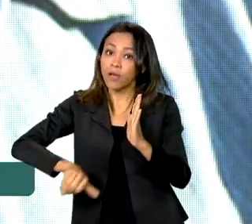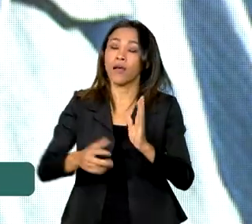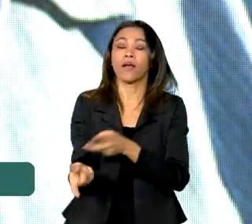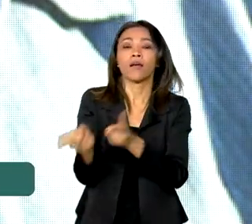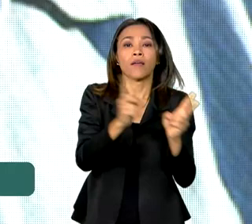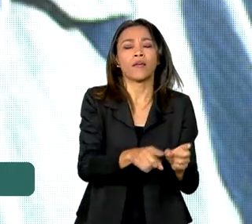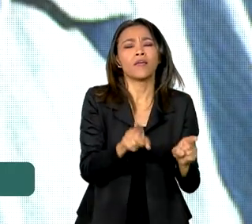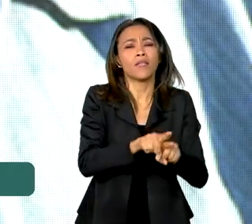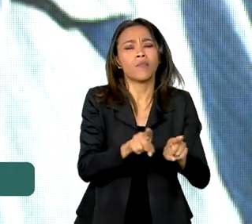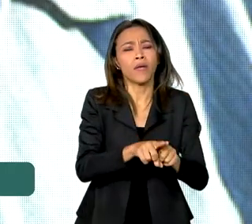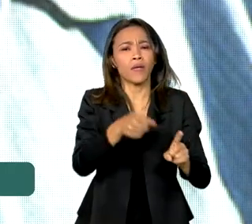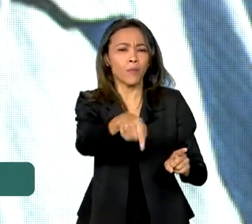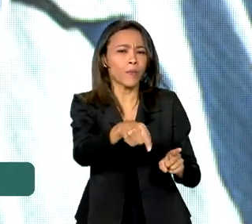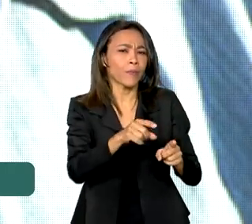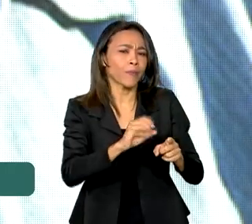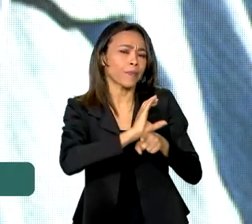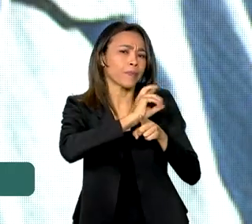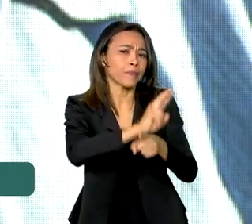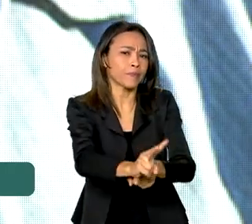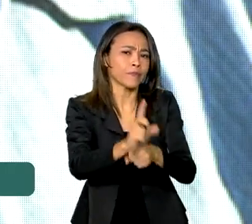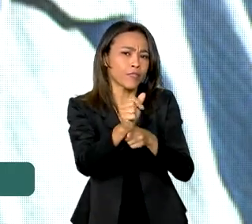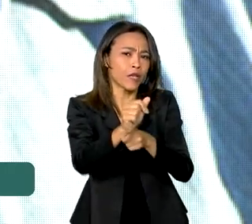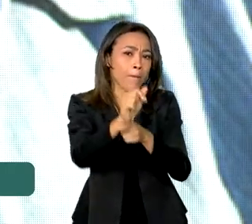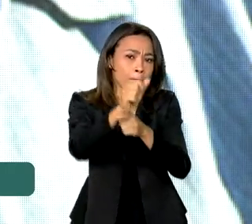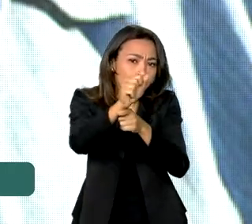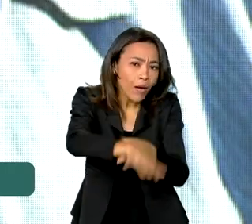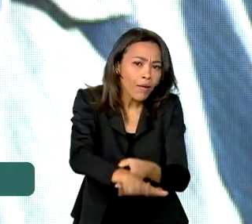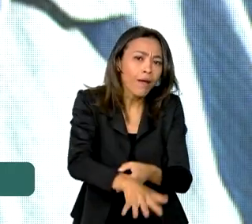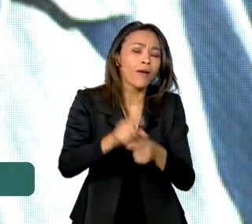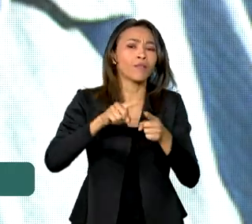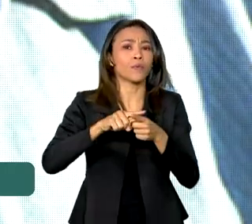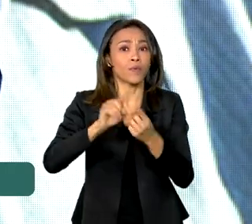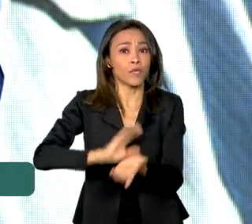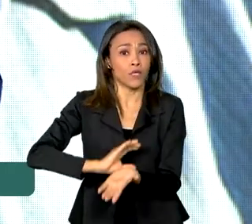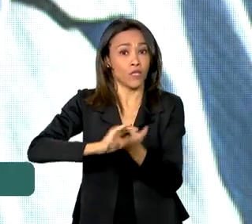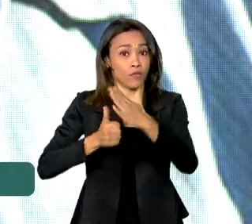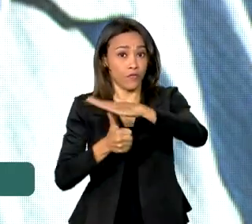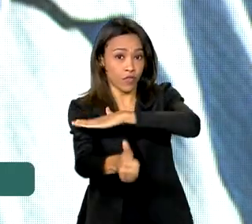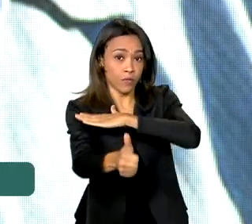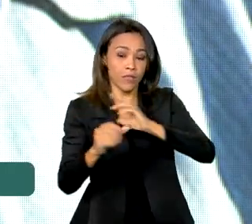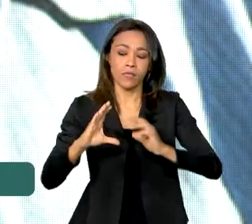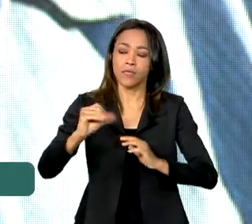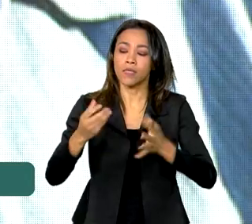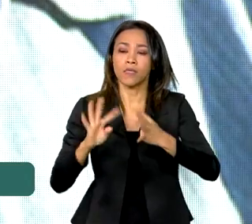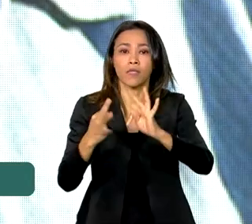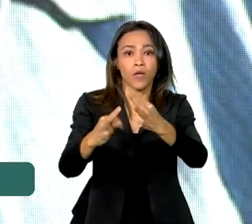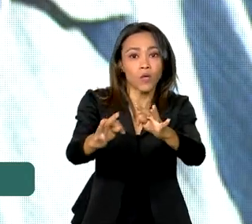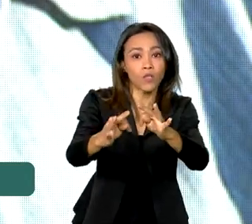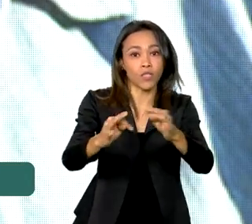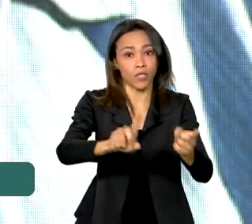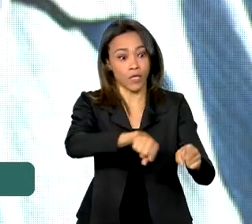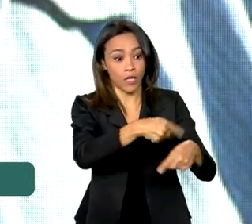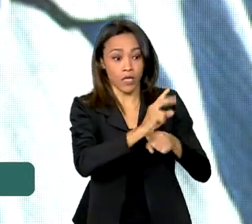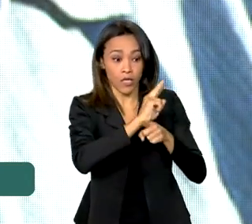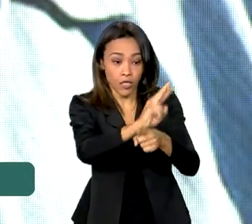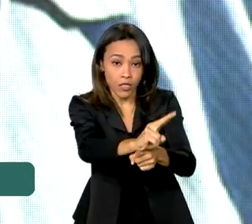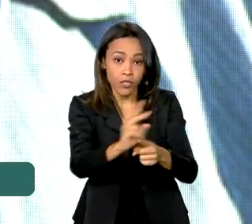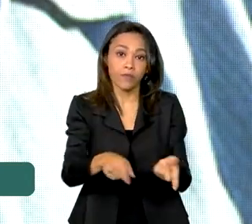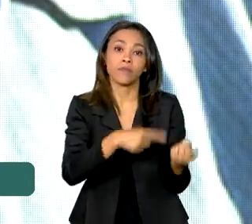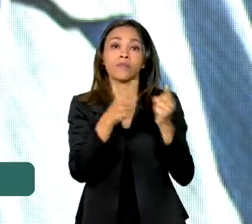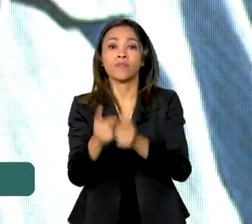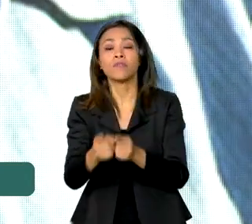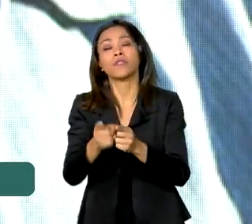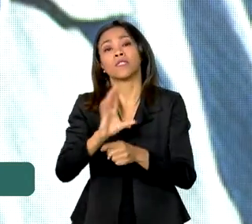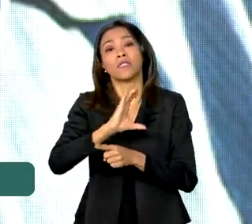crédito barato, com investimento em ciência e tecnologia, que com crédito, ciência e tributação